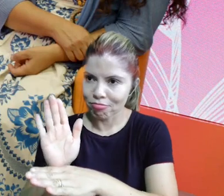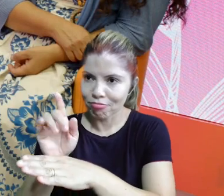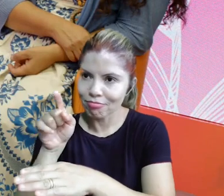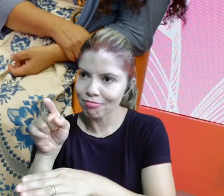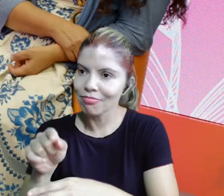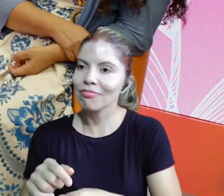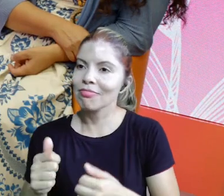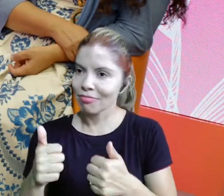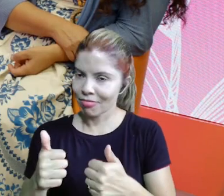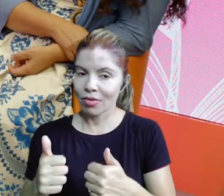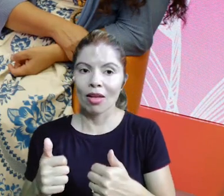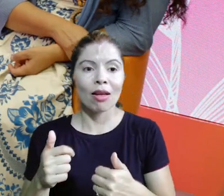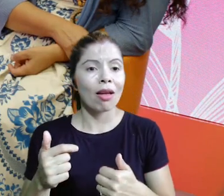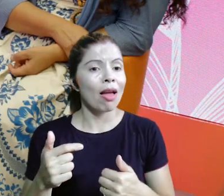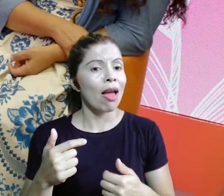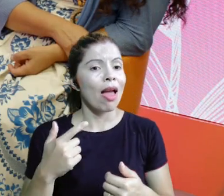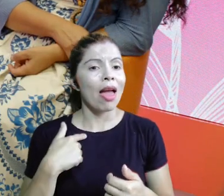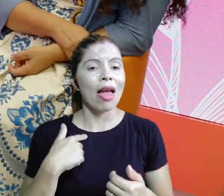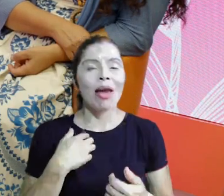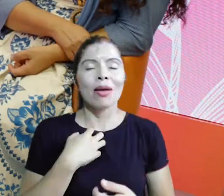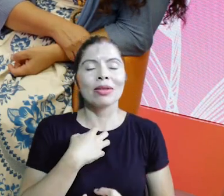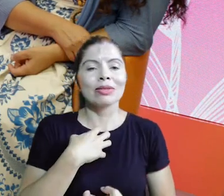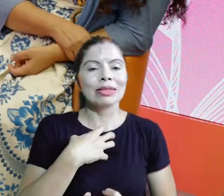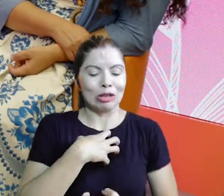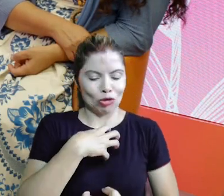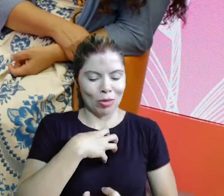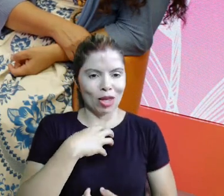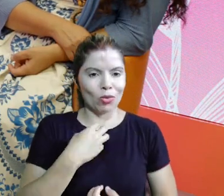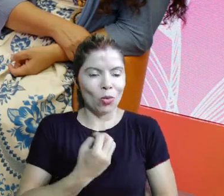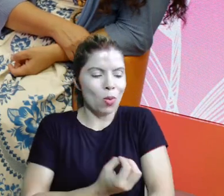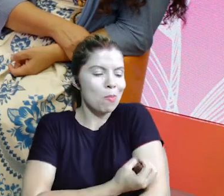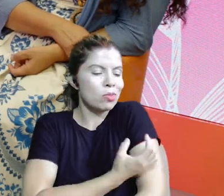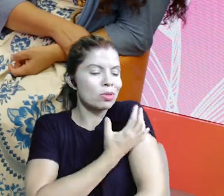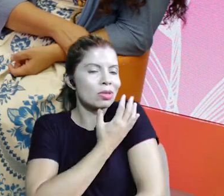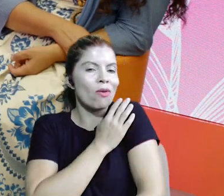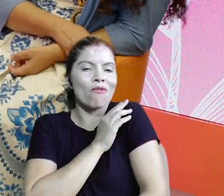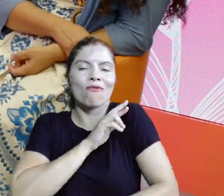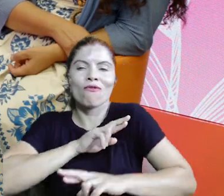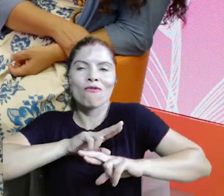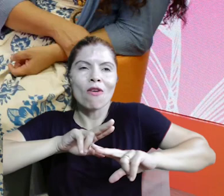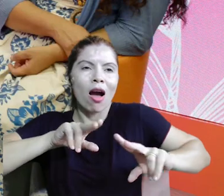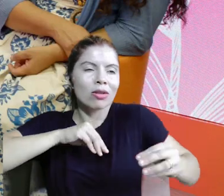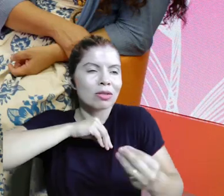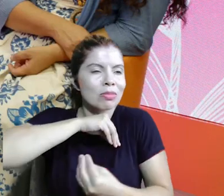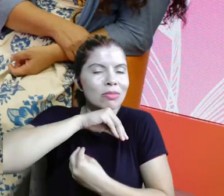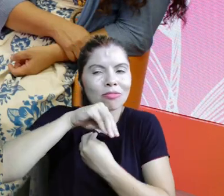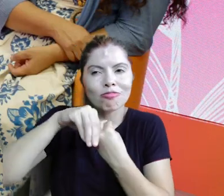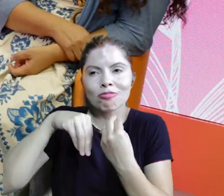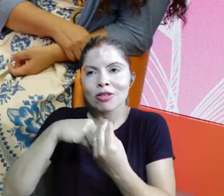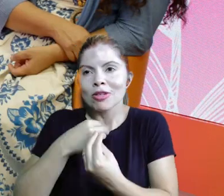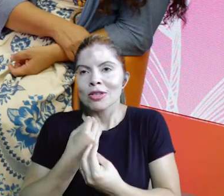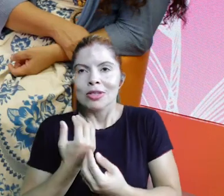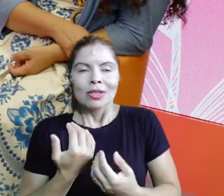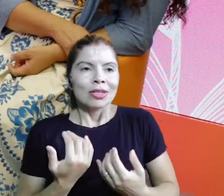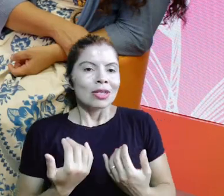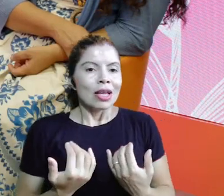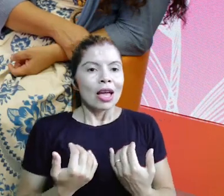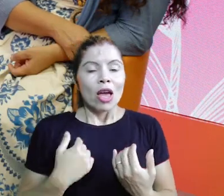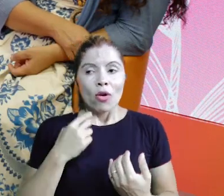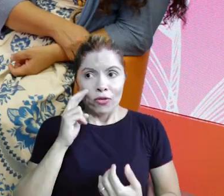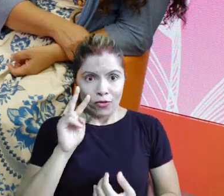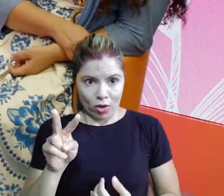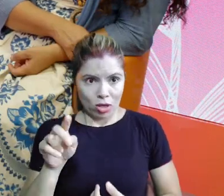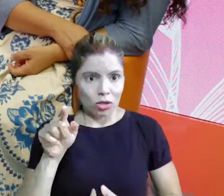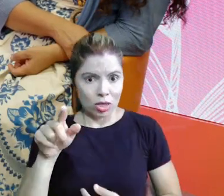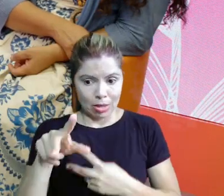uma, uma mistura de várias emoções mesmo. Assim, como eu falei, aquela hora, é muita coisa que você pensa, eu olho